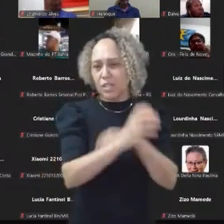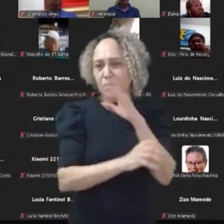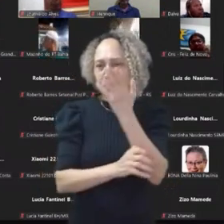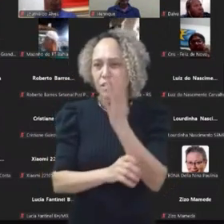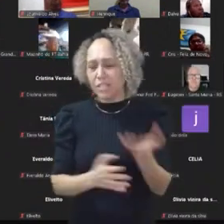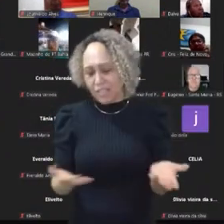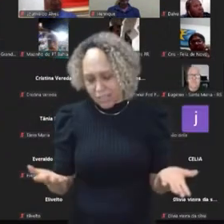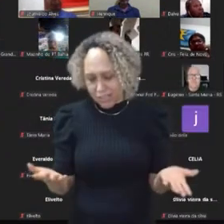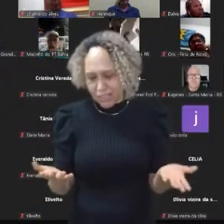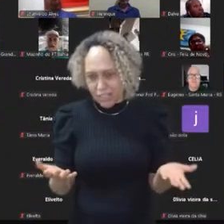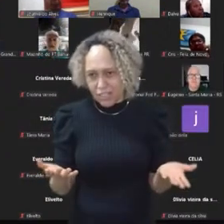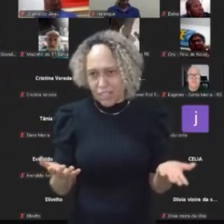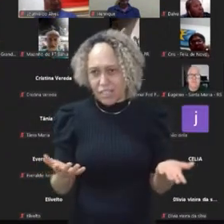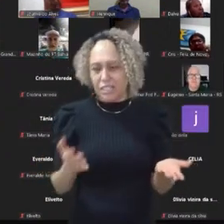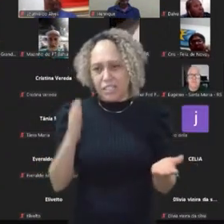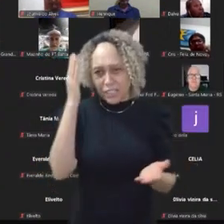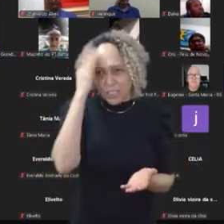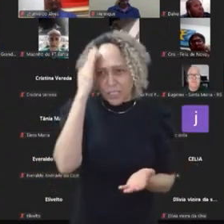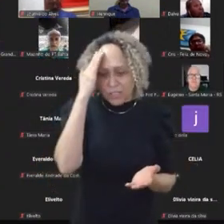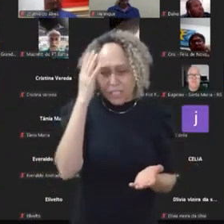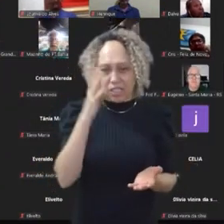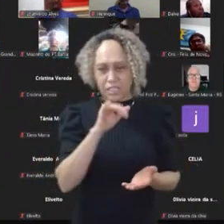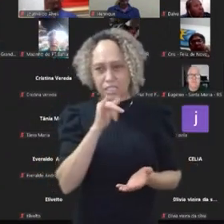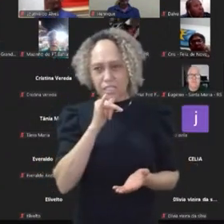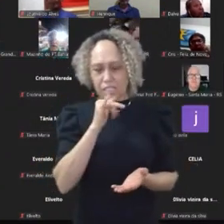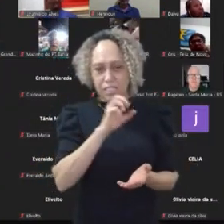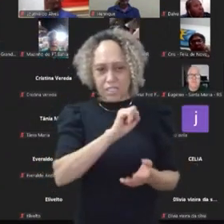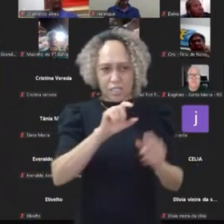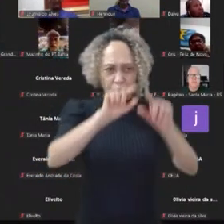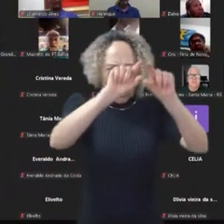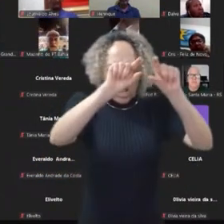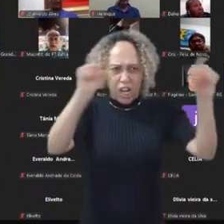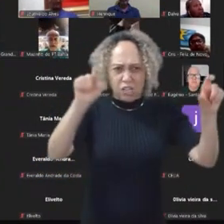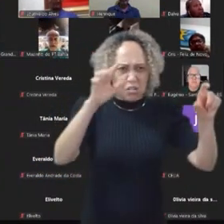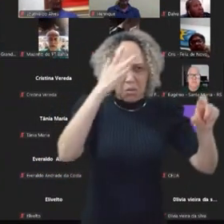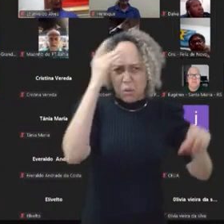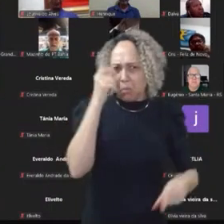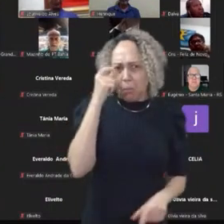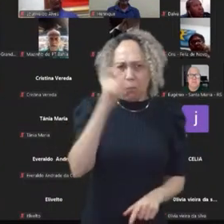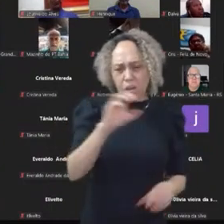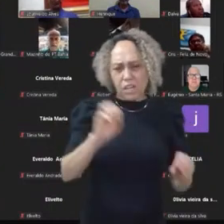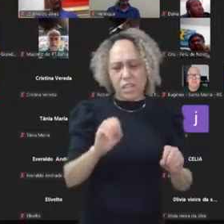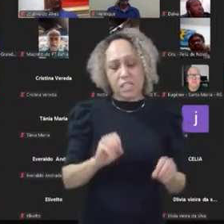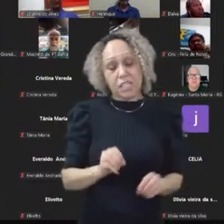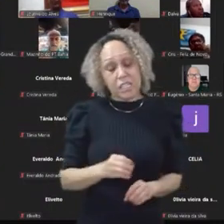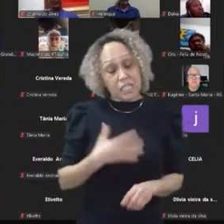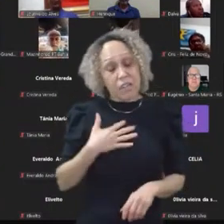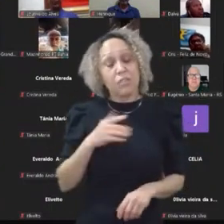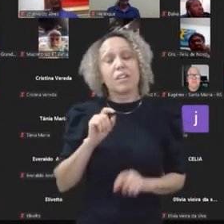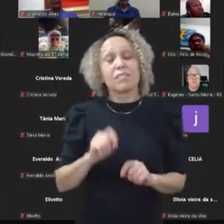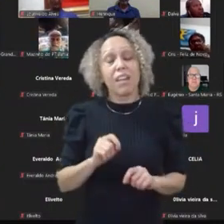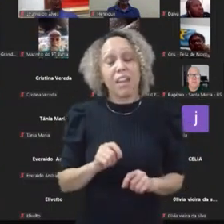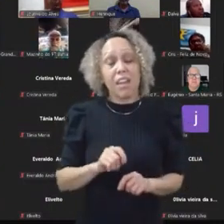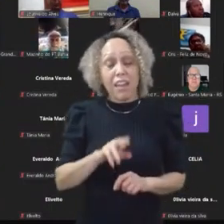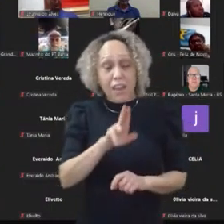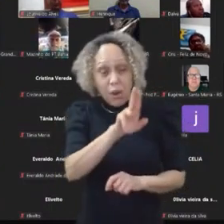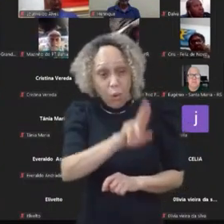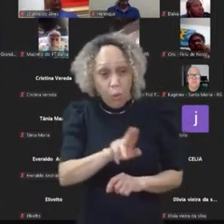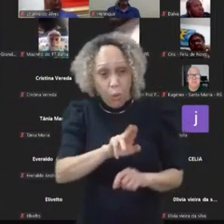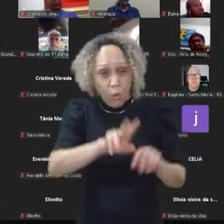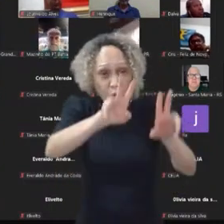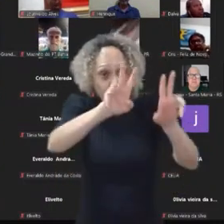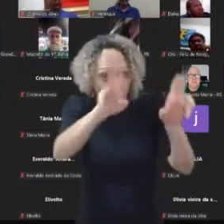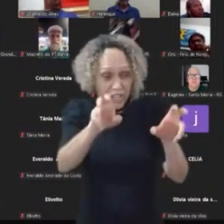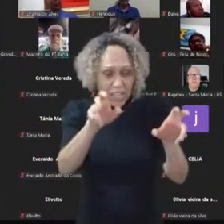parte do, que eu sei que se colocasse no título, as pessoas não iam querer ver. e assim você conscientiza as pessoas. Muitas vezes a esquerda fala,